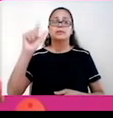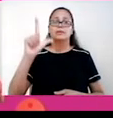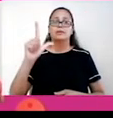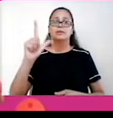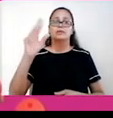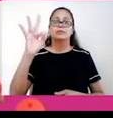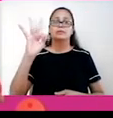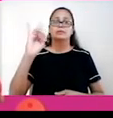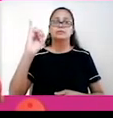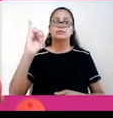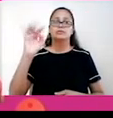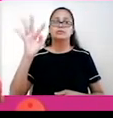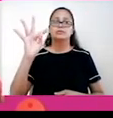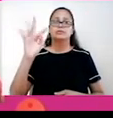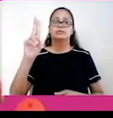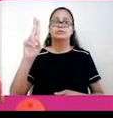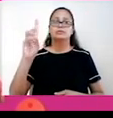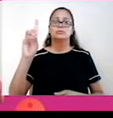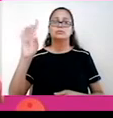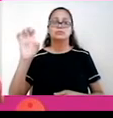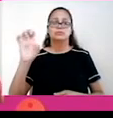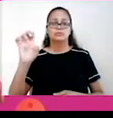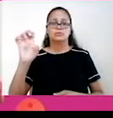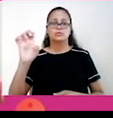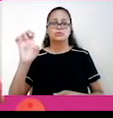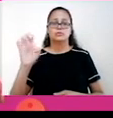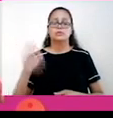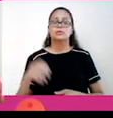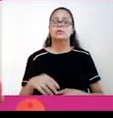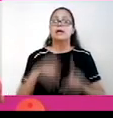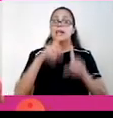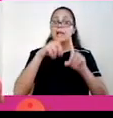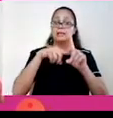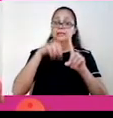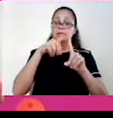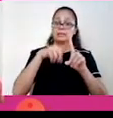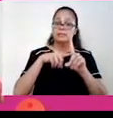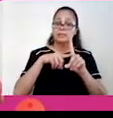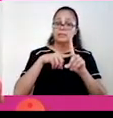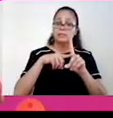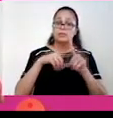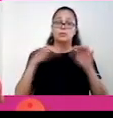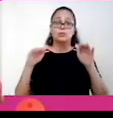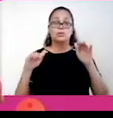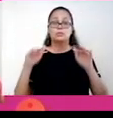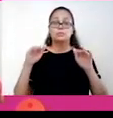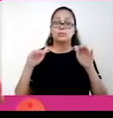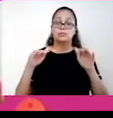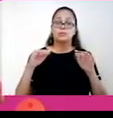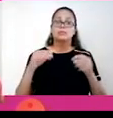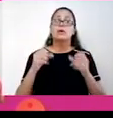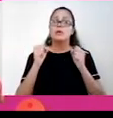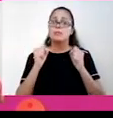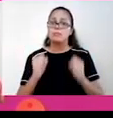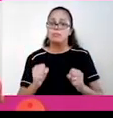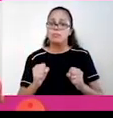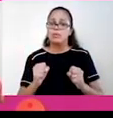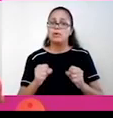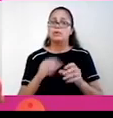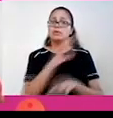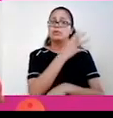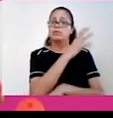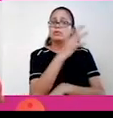Vamos falar dela. As temperaturas mais amenas permitem a formação de florestas e o cultivo de uvas viníferas.